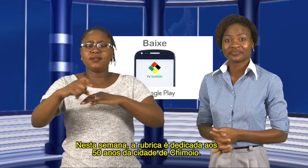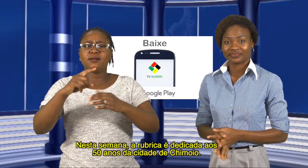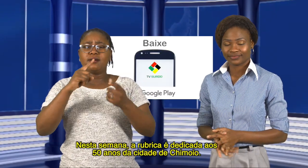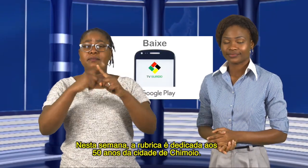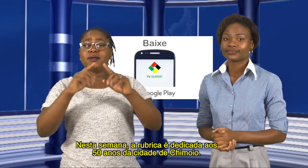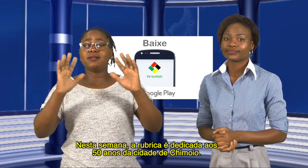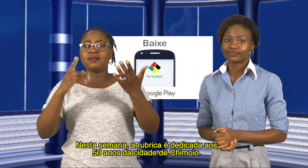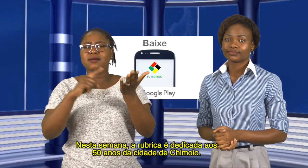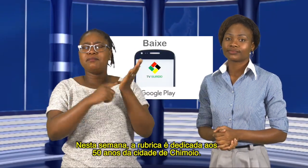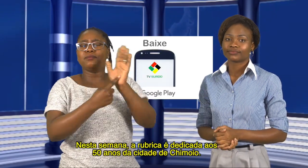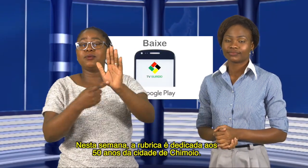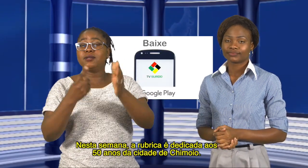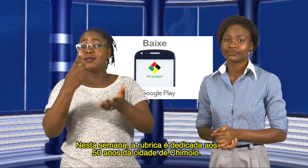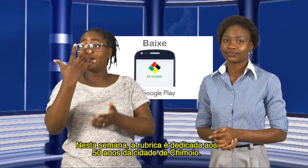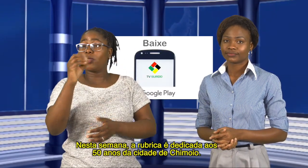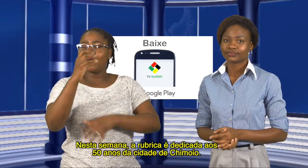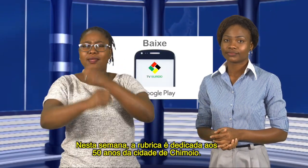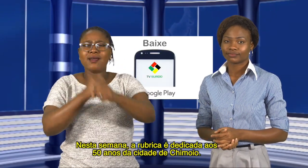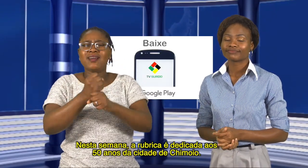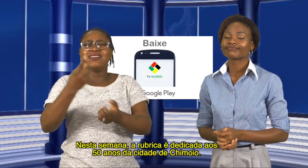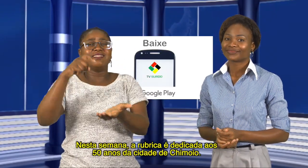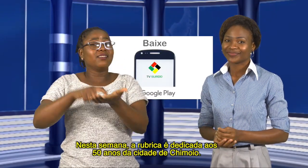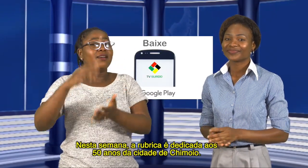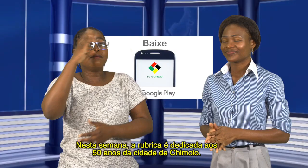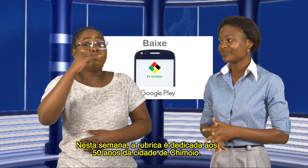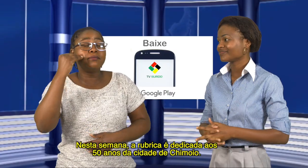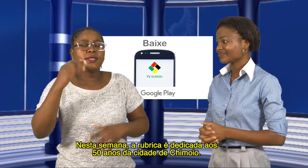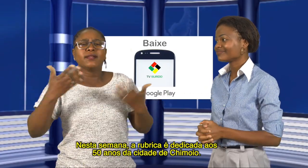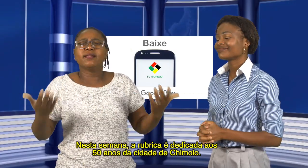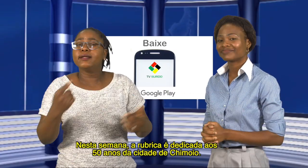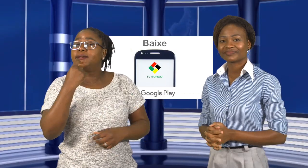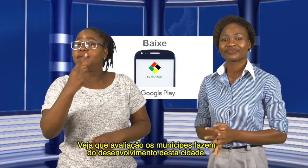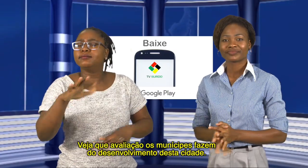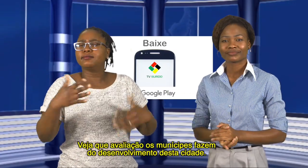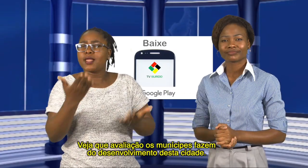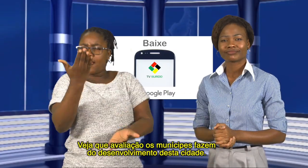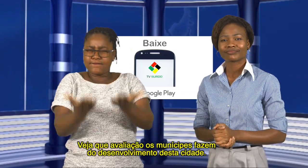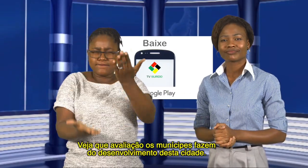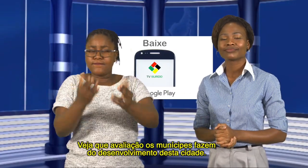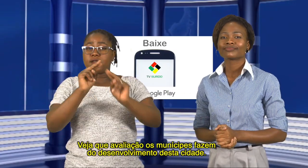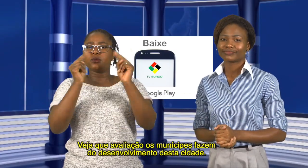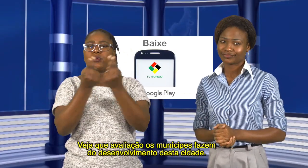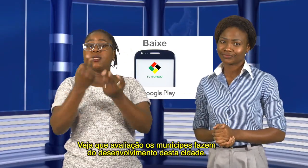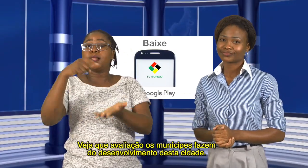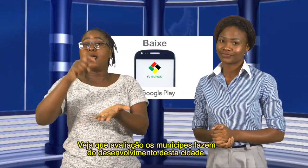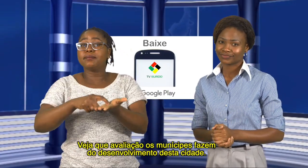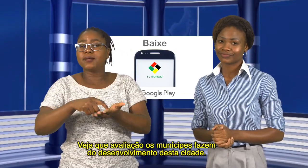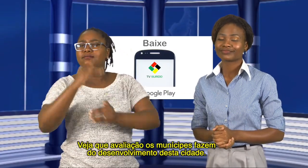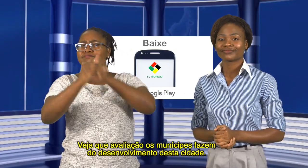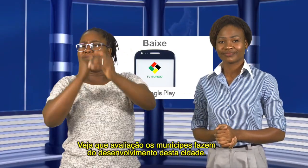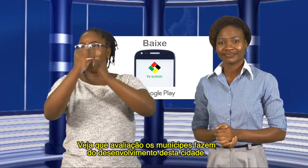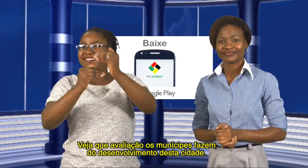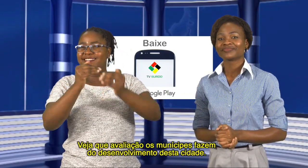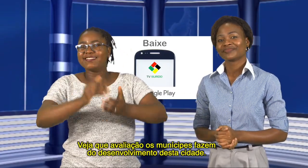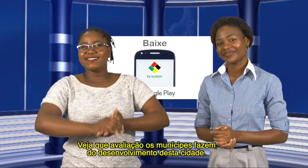nesta semana a rubrica é dedicada aos 50 anos da cidade de Ximóio veja que avaliação que os municípios fazem